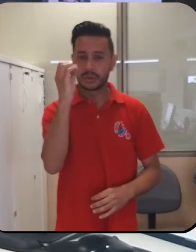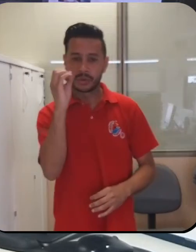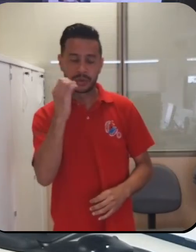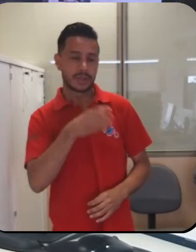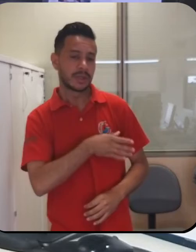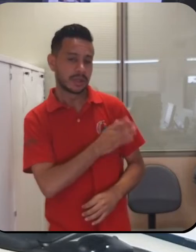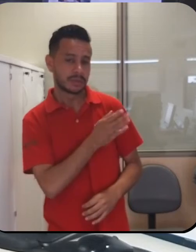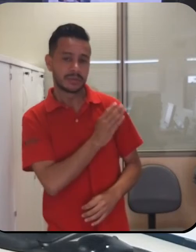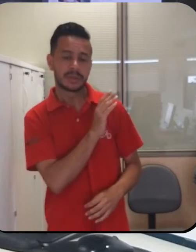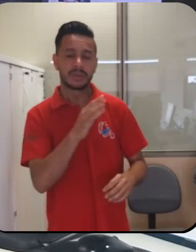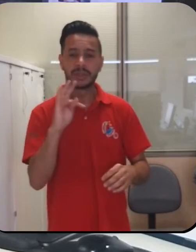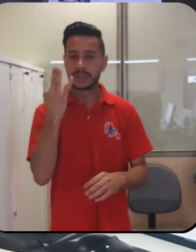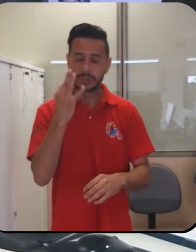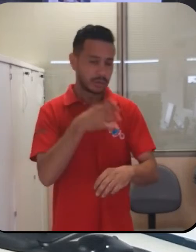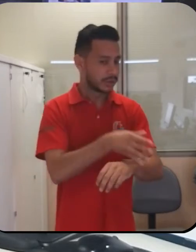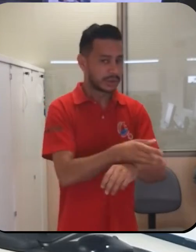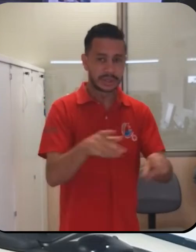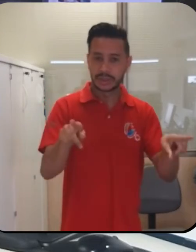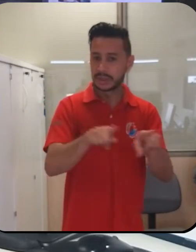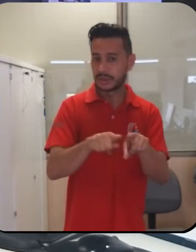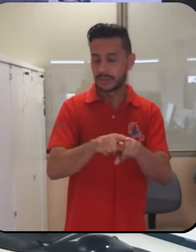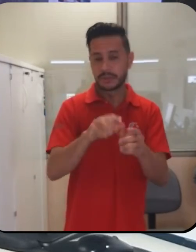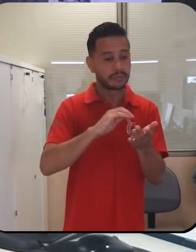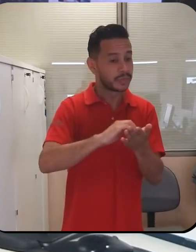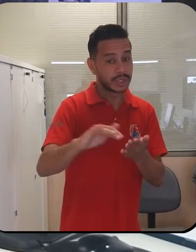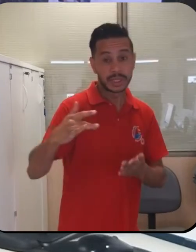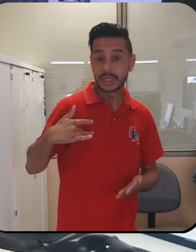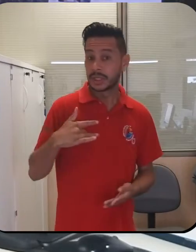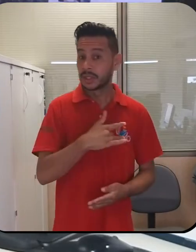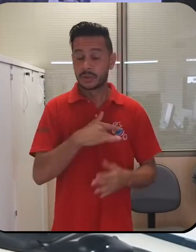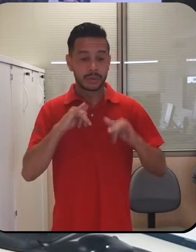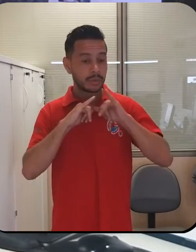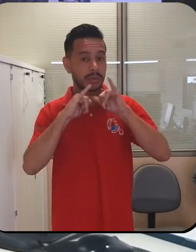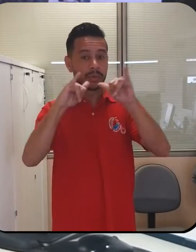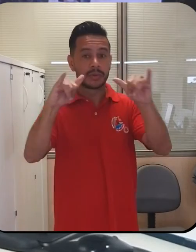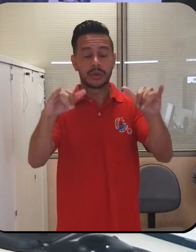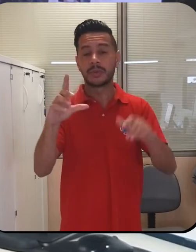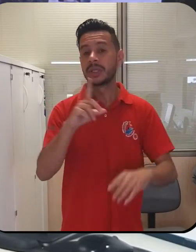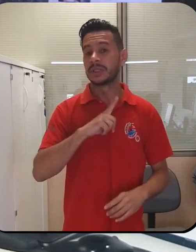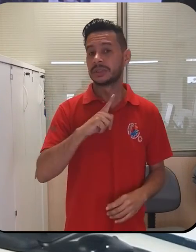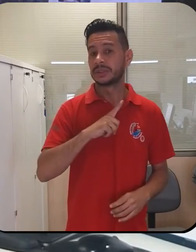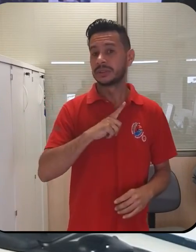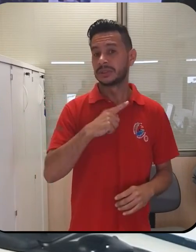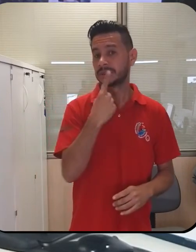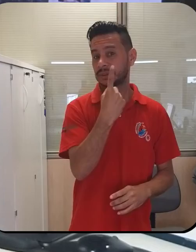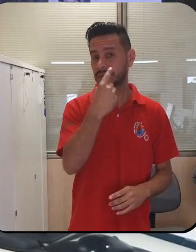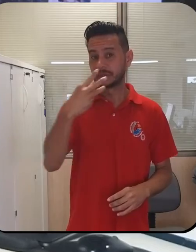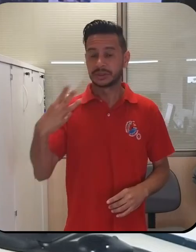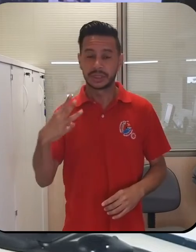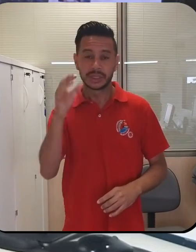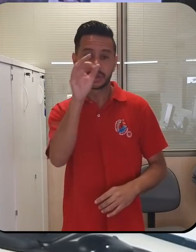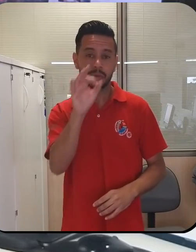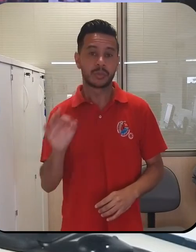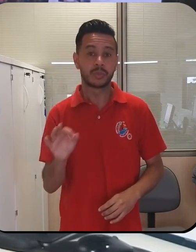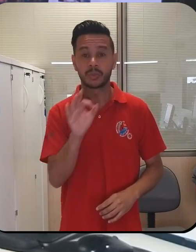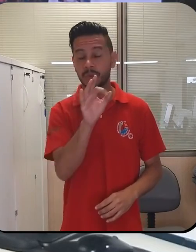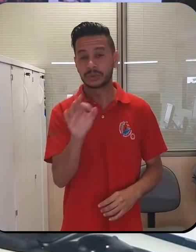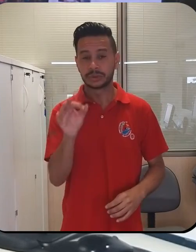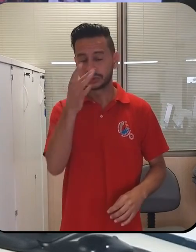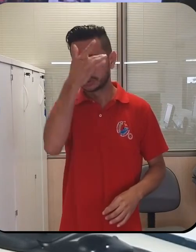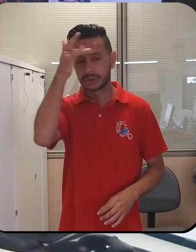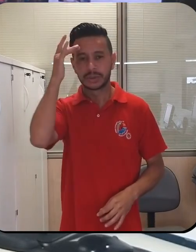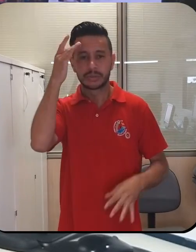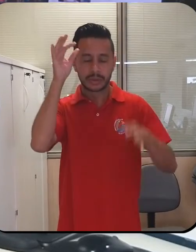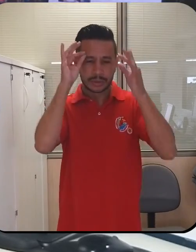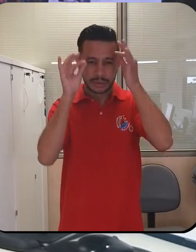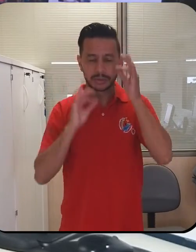Osasco e Taboão da Serra. A pasta do Estado disse que mais de 13% das pessoas que contraíram o